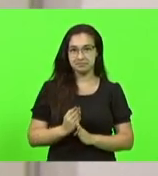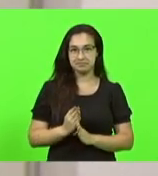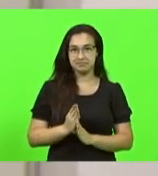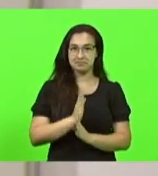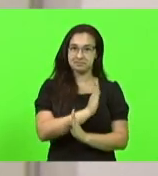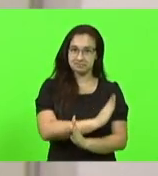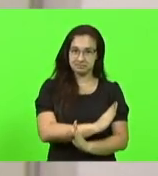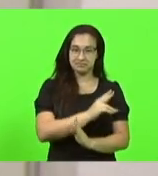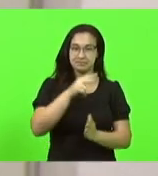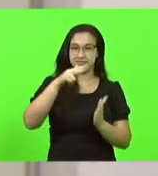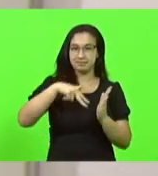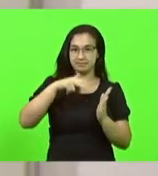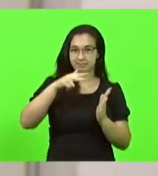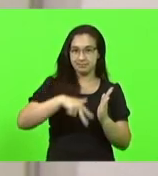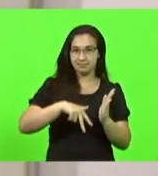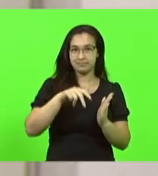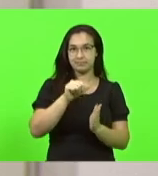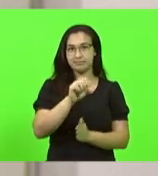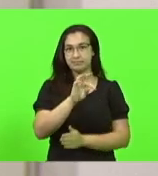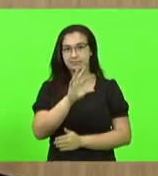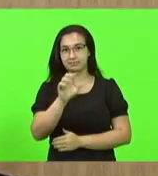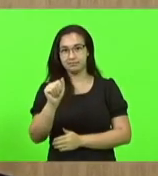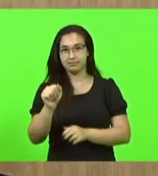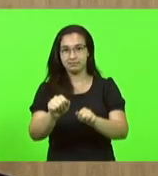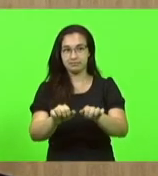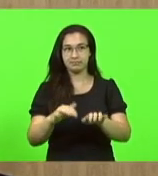leitura das atas das últimas sessões.